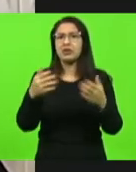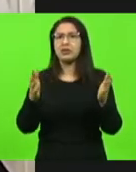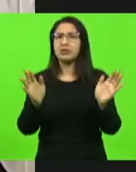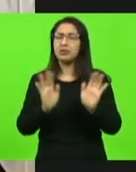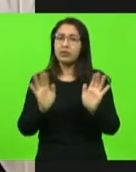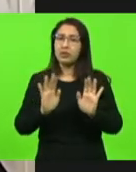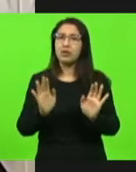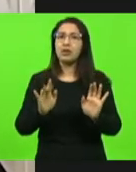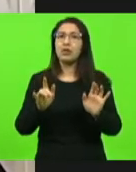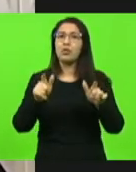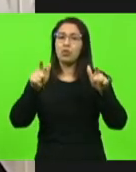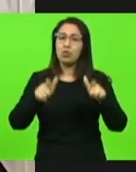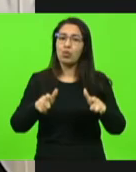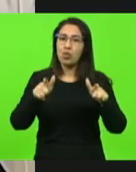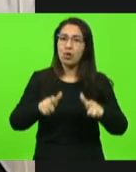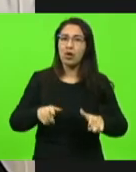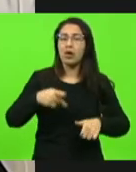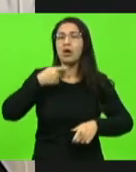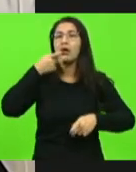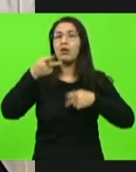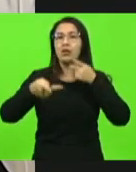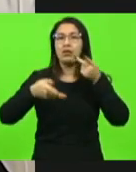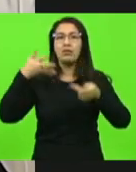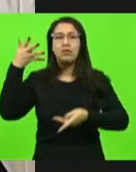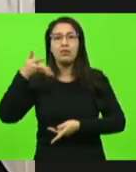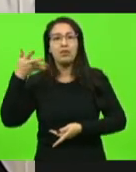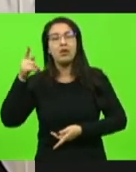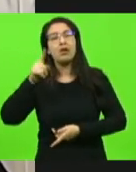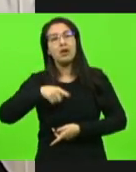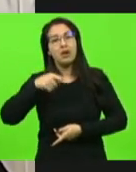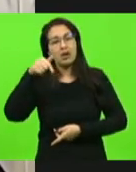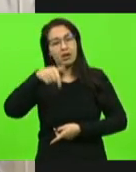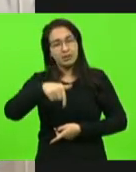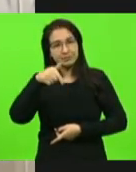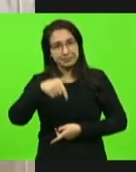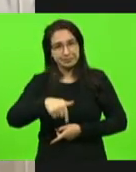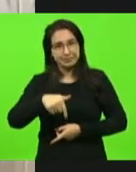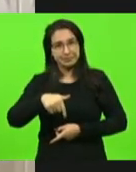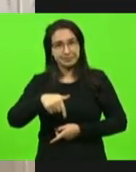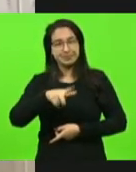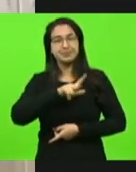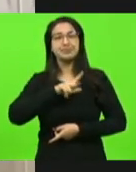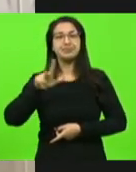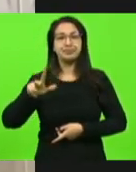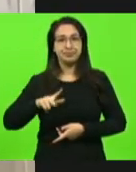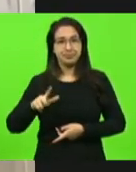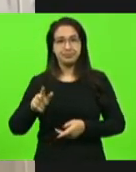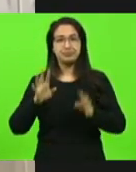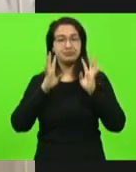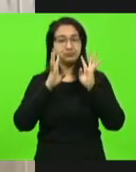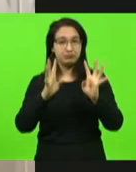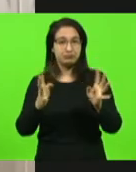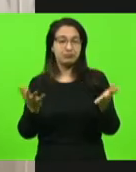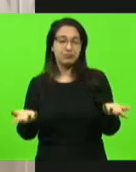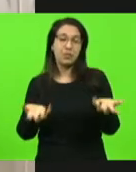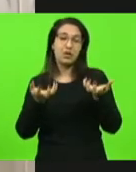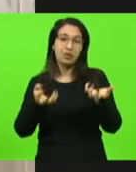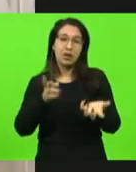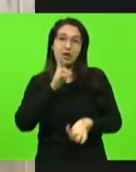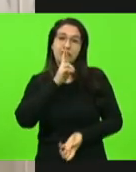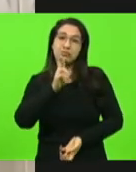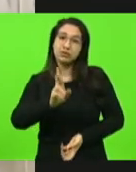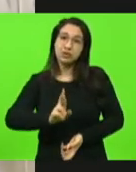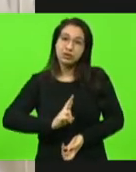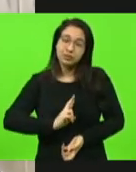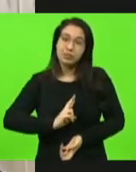falar é aqui, em público. Em público. Então, eu gostaria que houvesse uma resposta e detalhe,